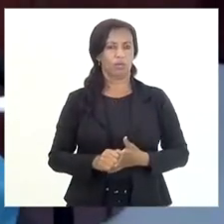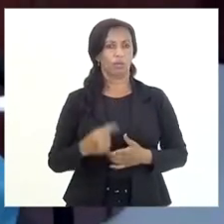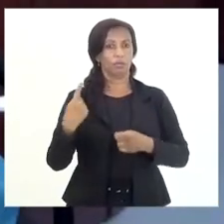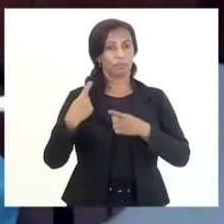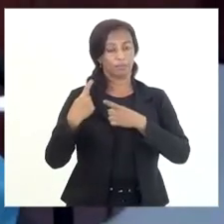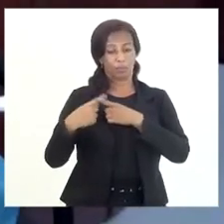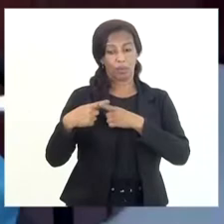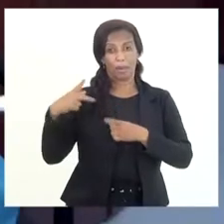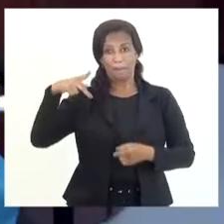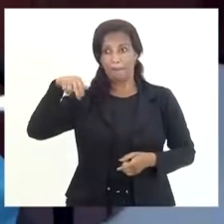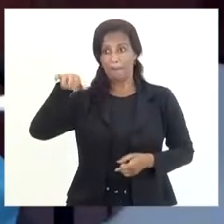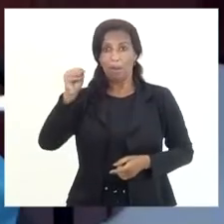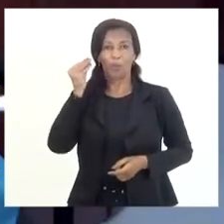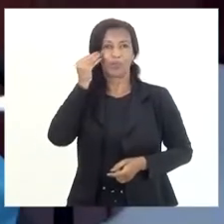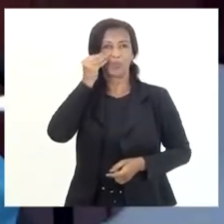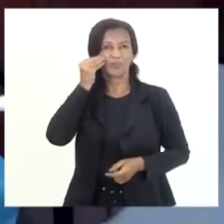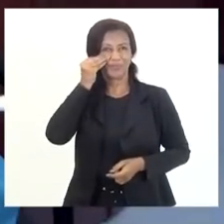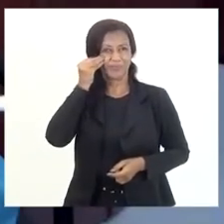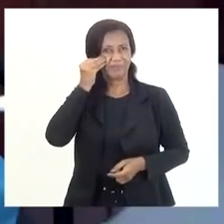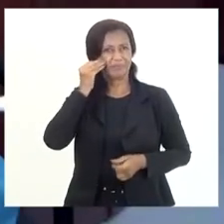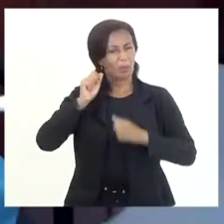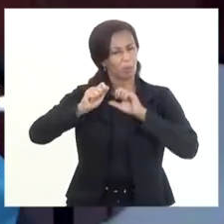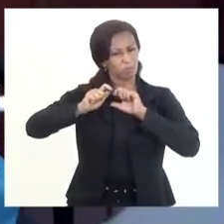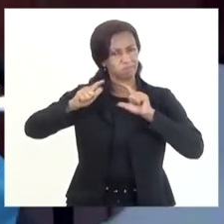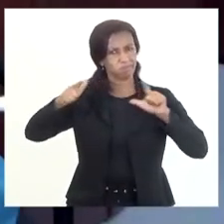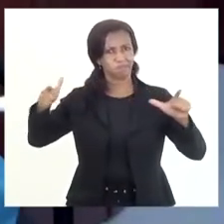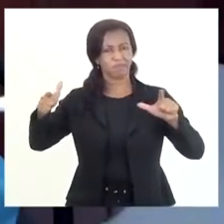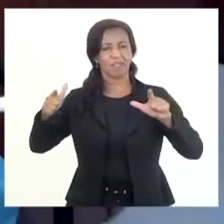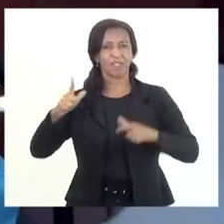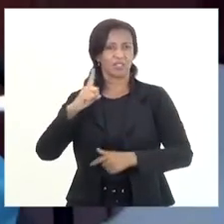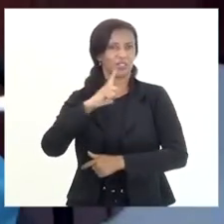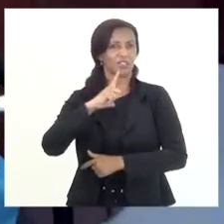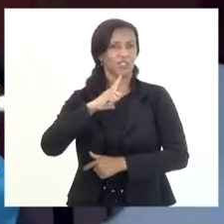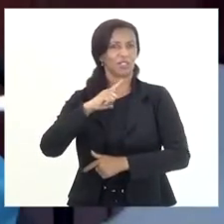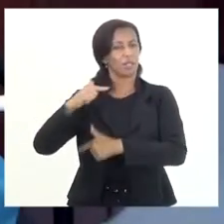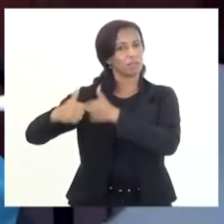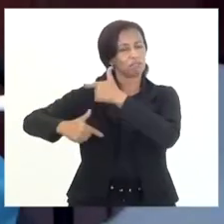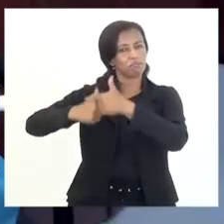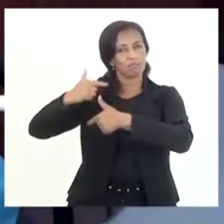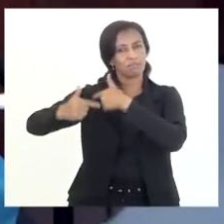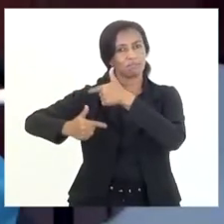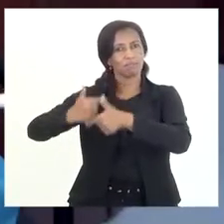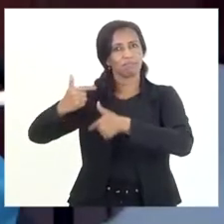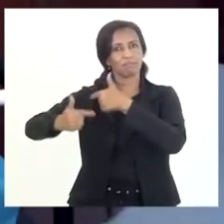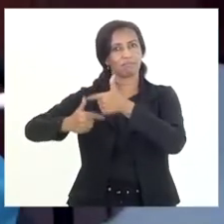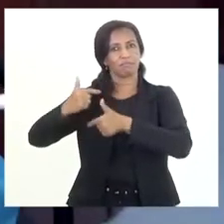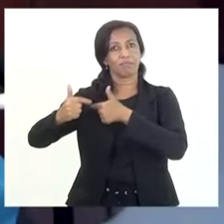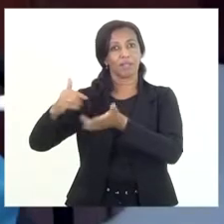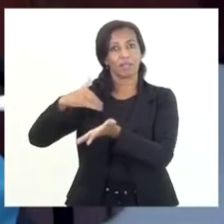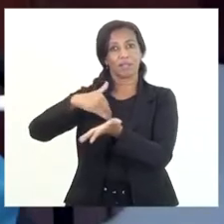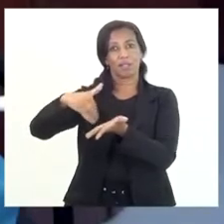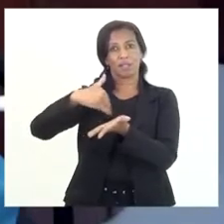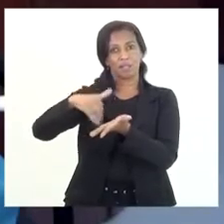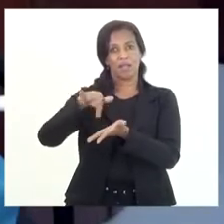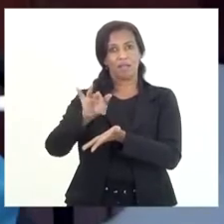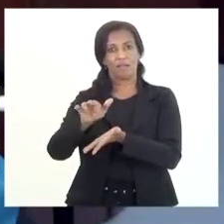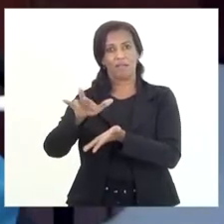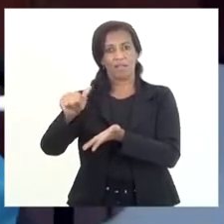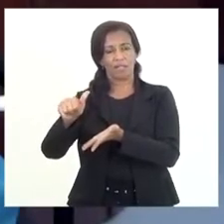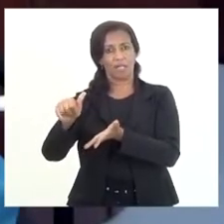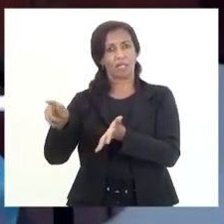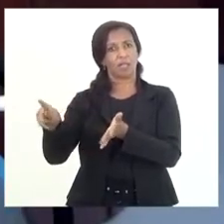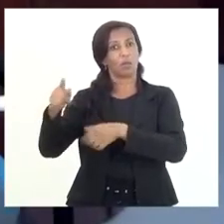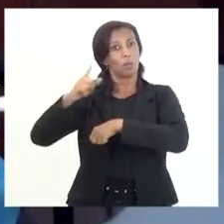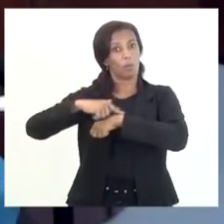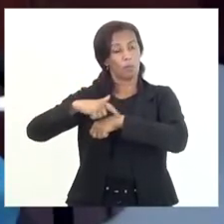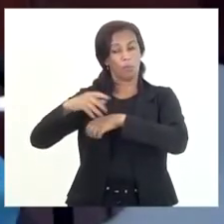Paulo Henrique tem uma experiência bem vasta também, de ter atuado lá na Secretaria de Fazenda, num determinado